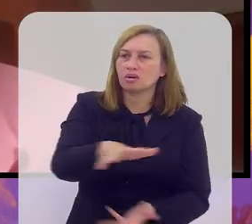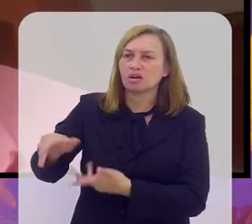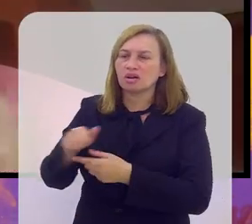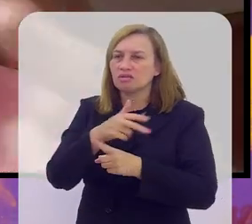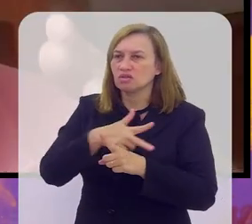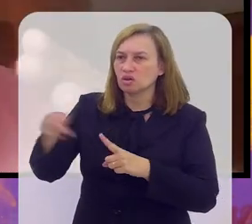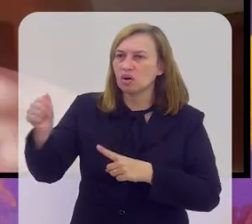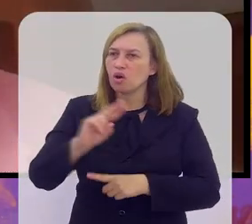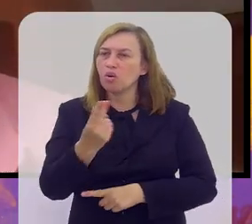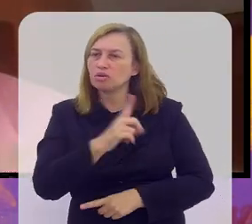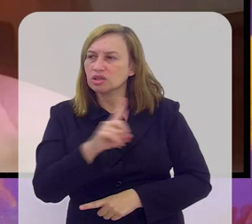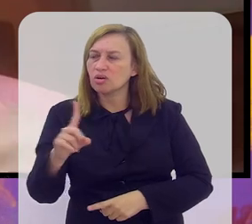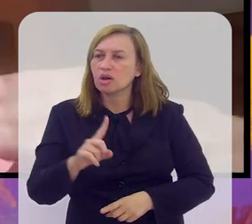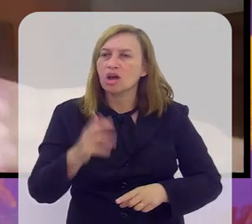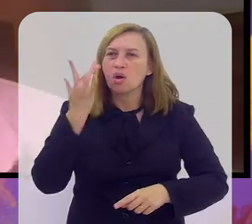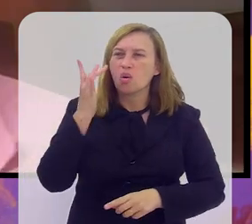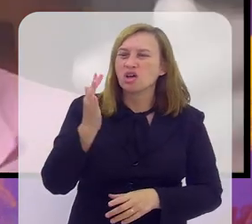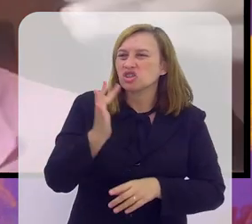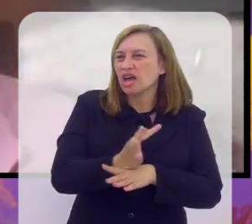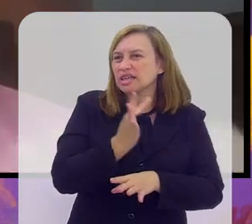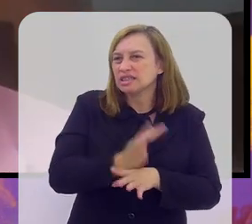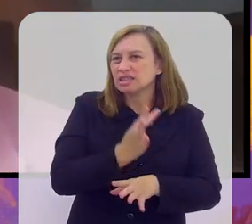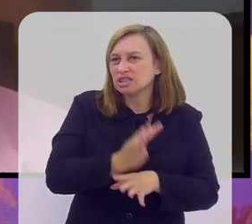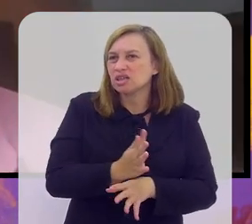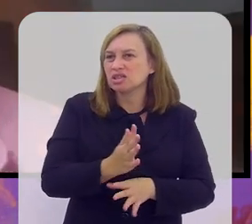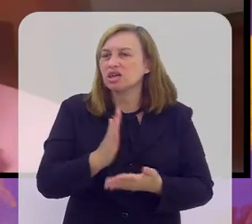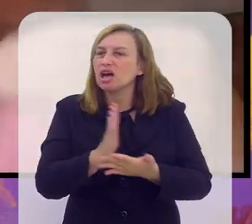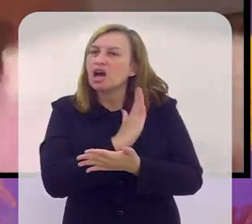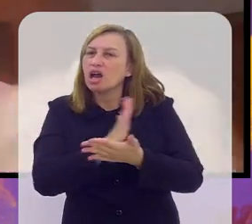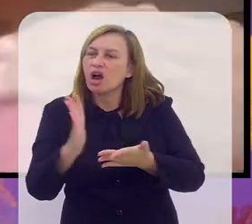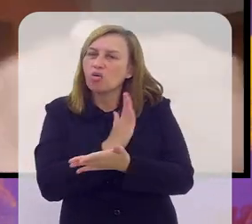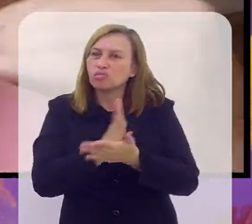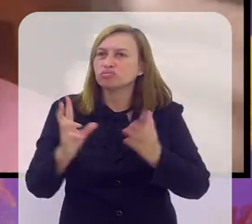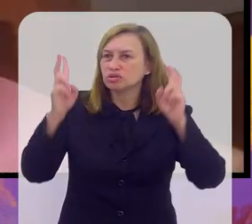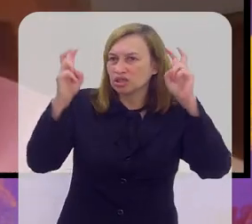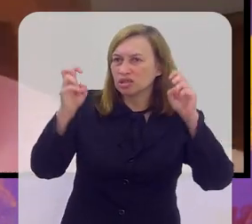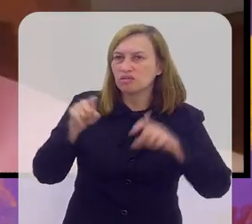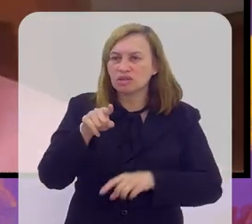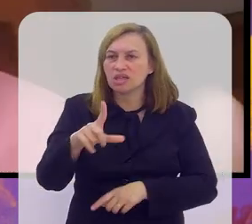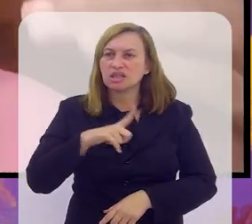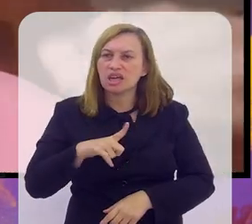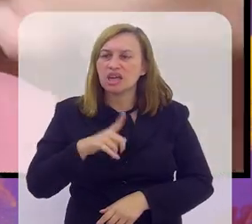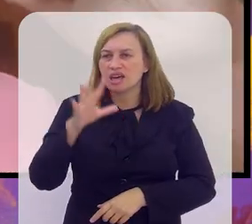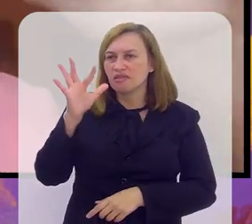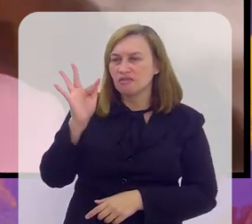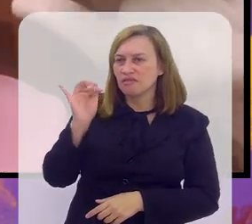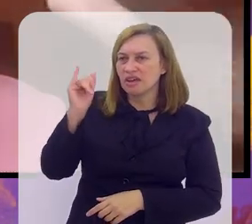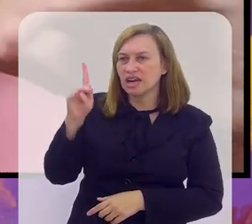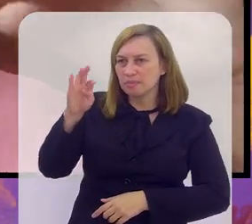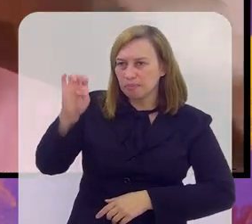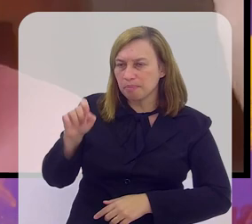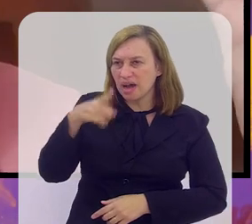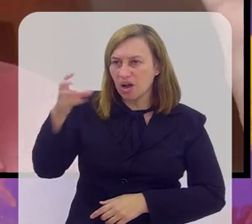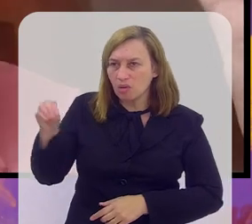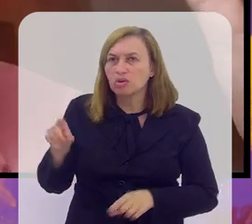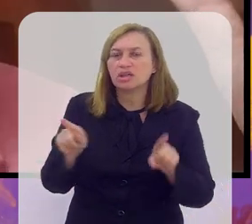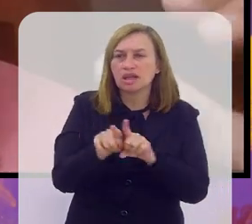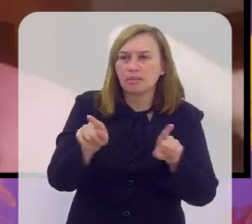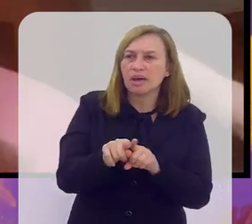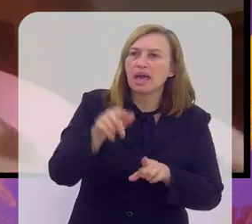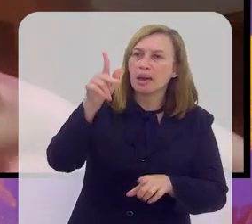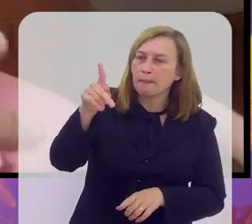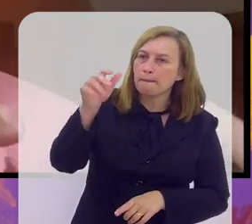técnicos brasileiros, em média, é a resistência a determinadas questões. Você tem um Filipão, você tem um Parreira,